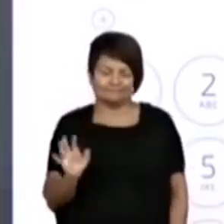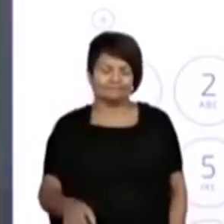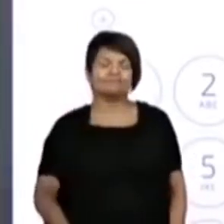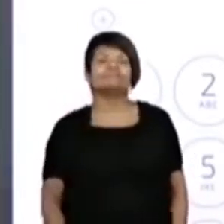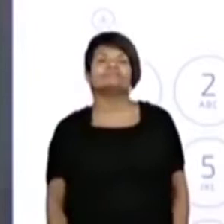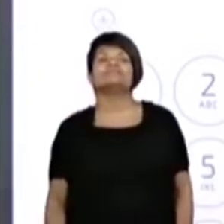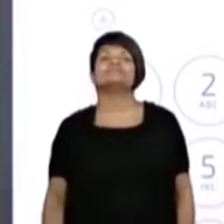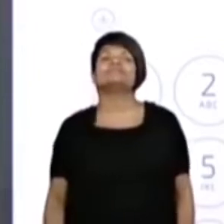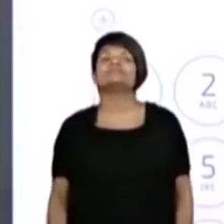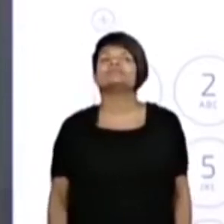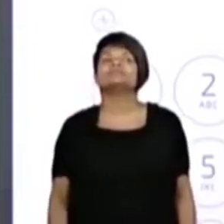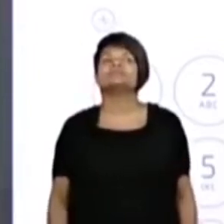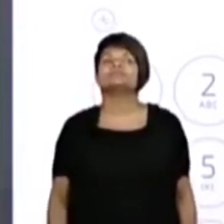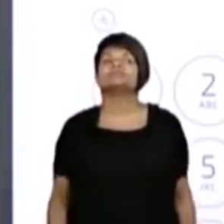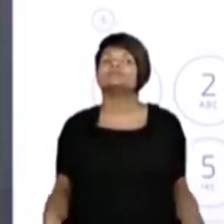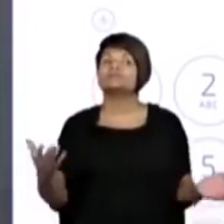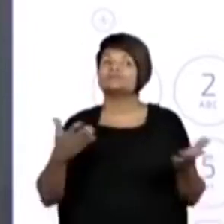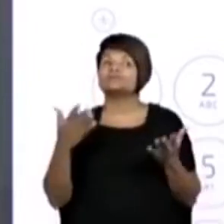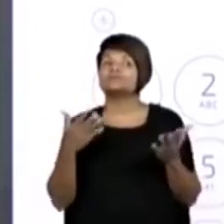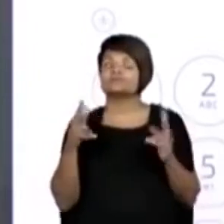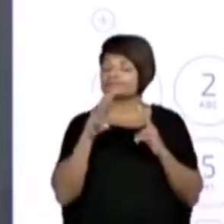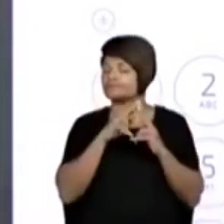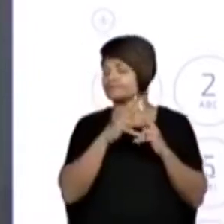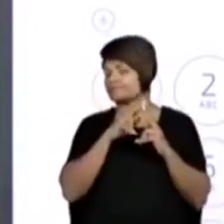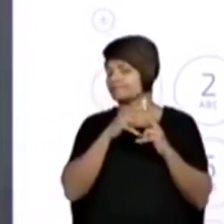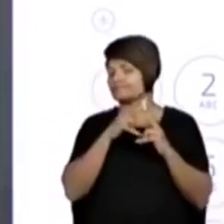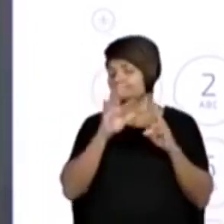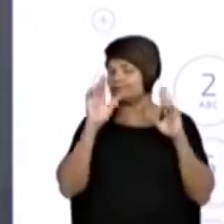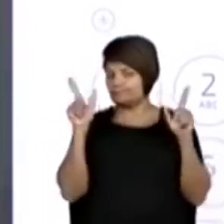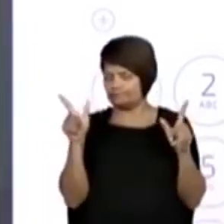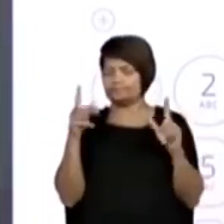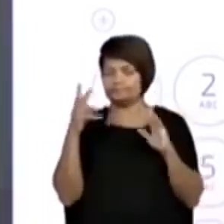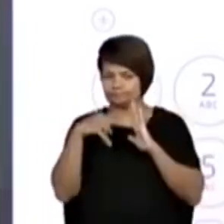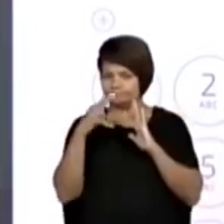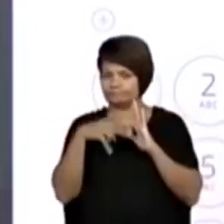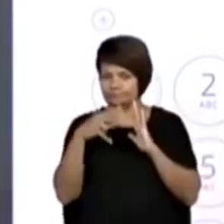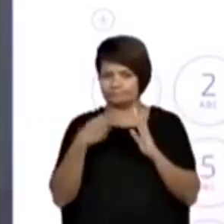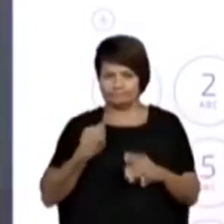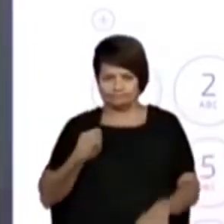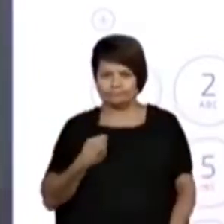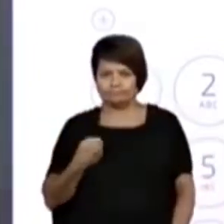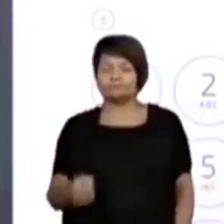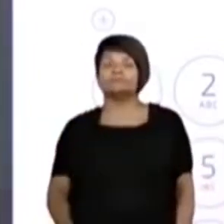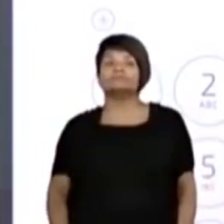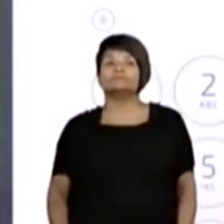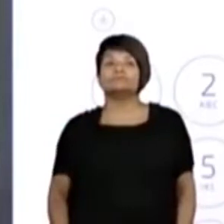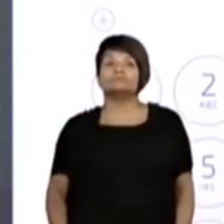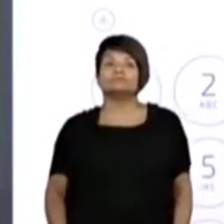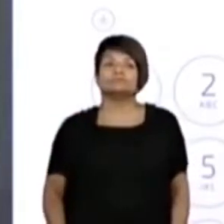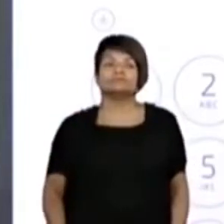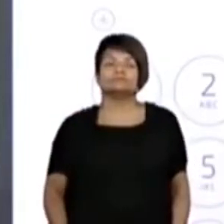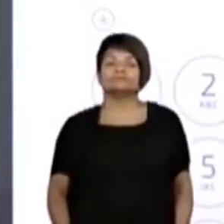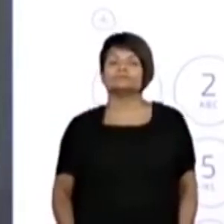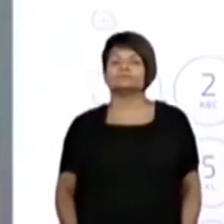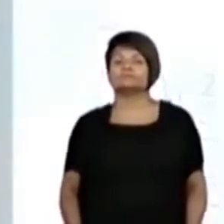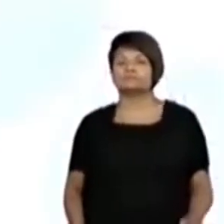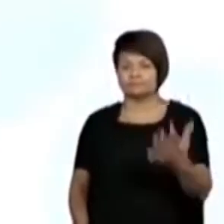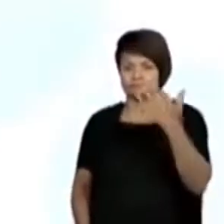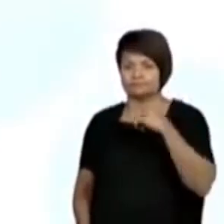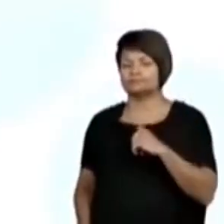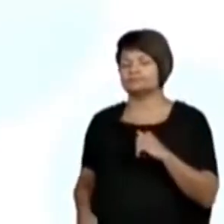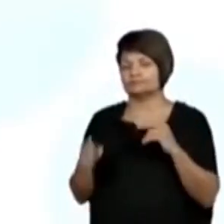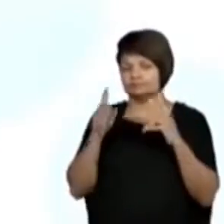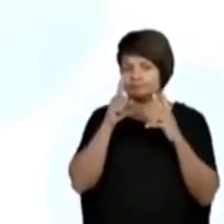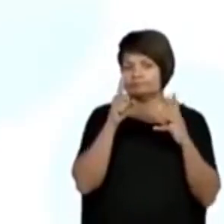tá bom? Agora que vocês já viram duas formas diferentes de ler o número de telefone, vamos lá tentar